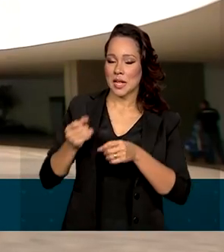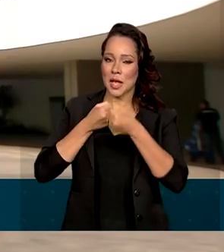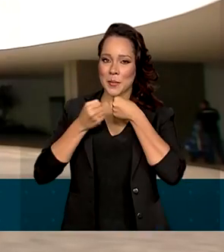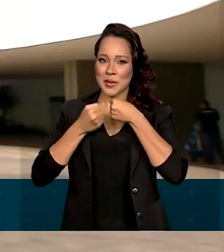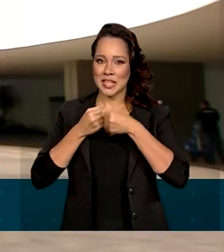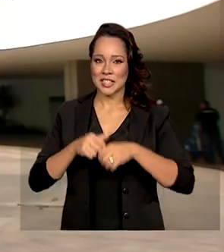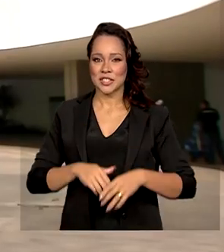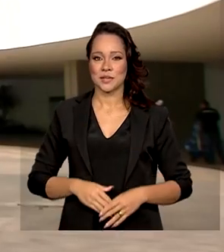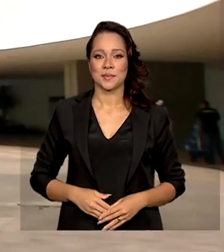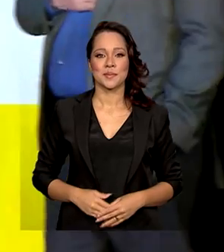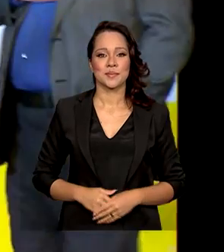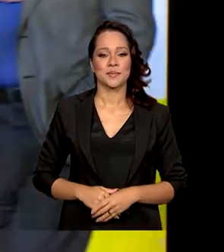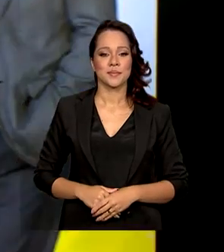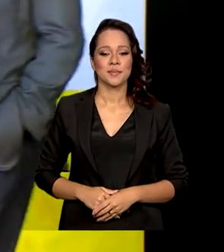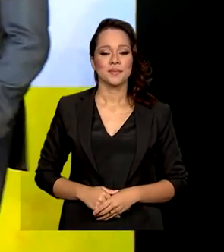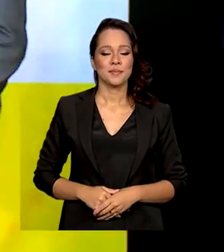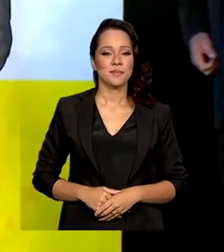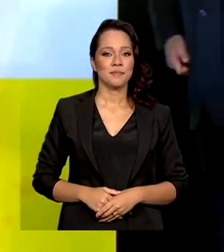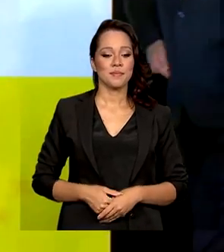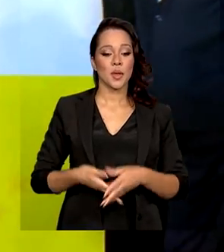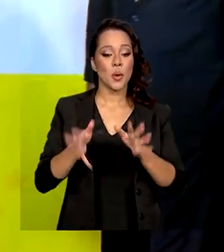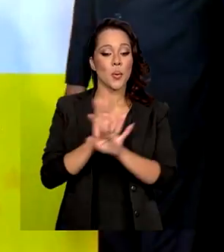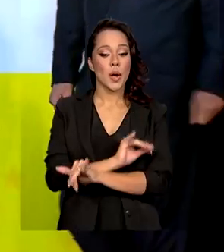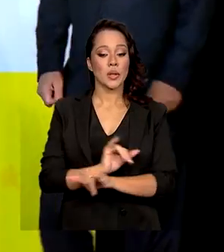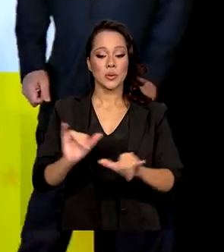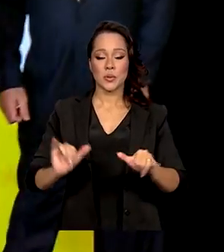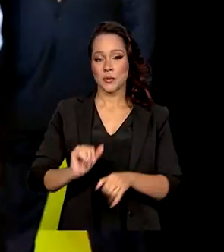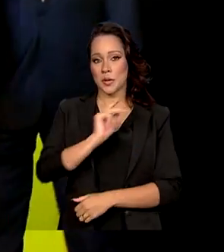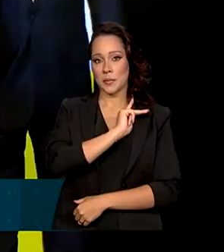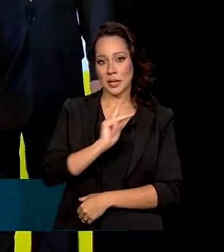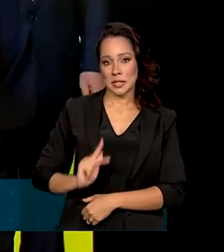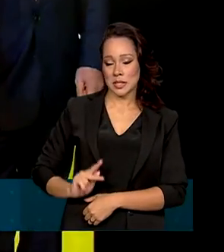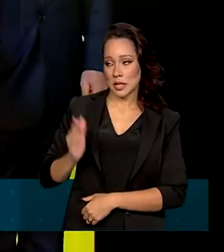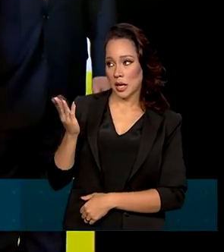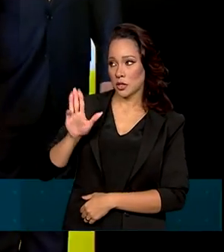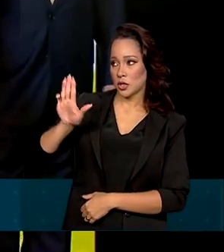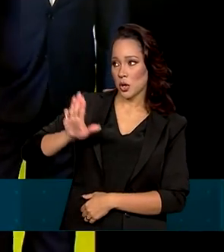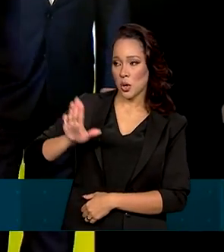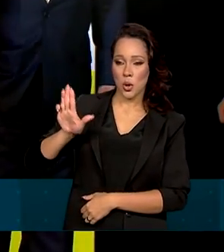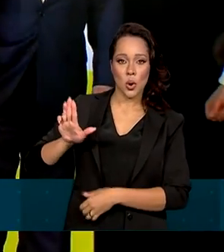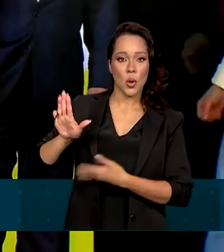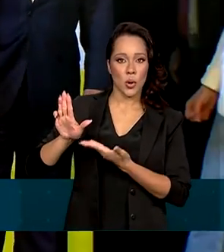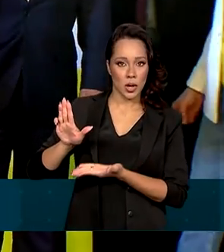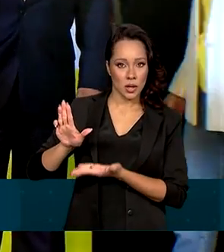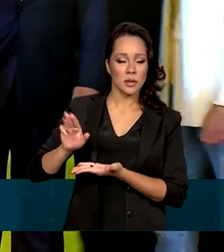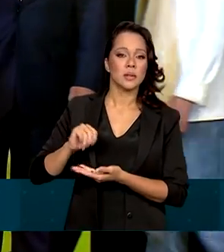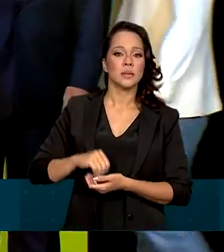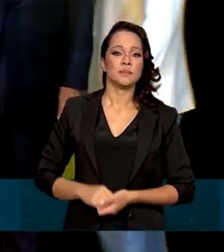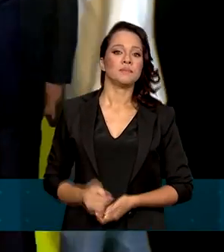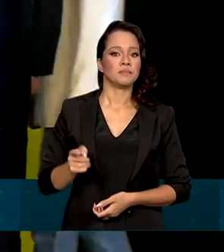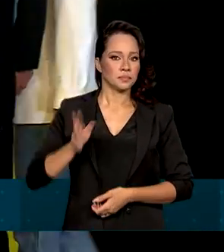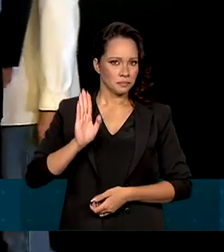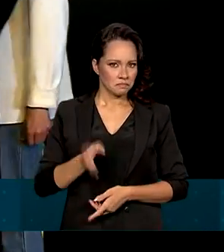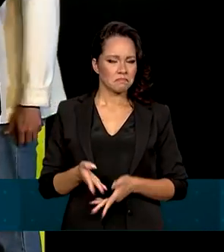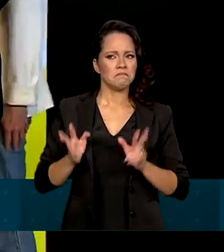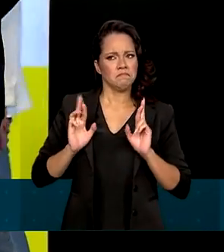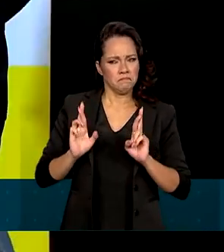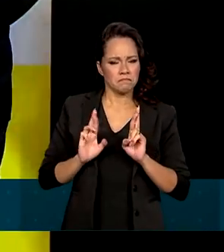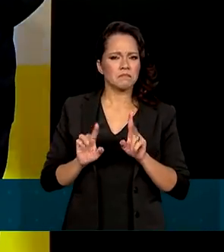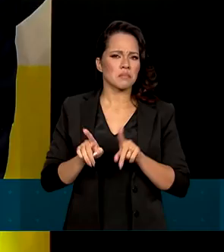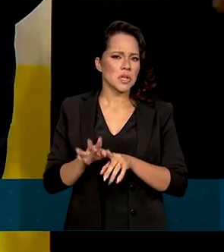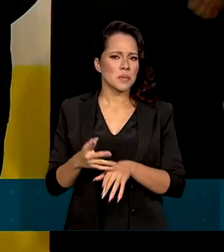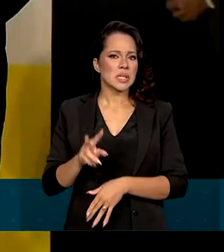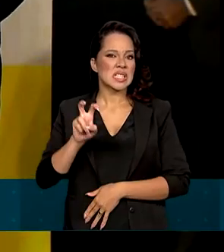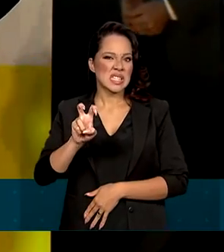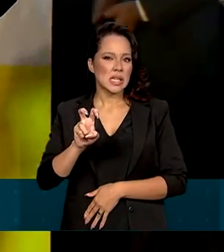reportagem. O anúncio feito pelo presidente eleito, Luiz Inácio Lula da Silva, já era esperado e cinco